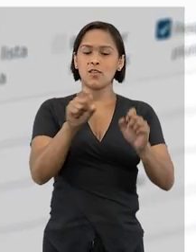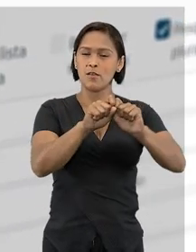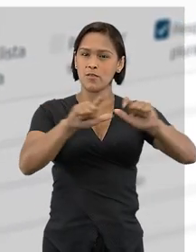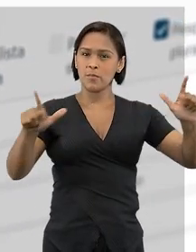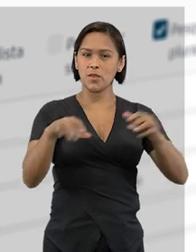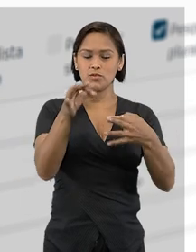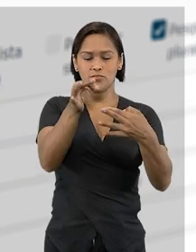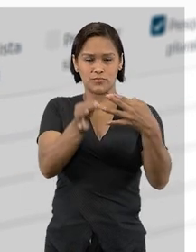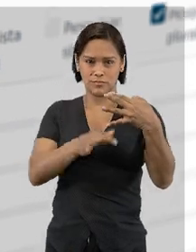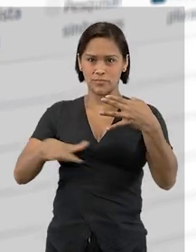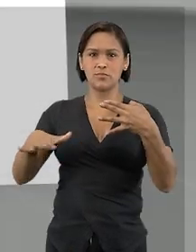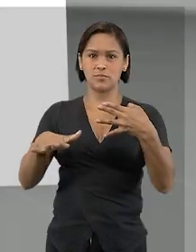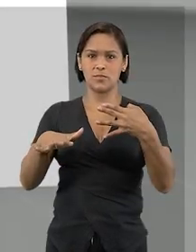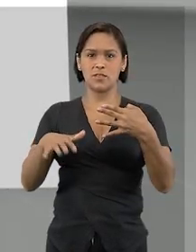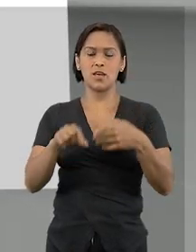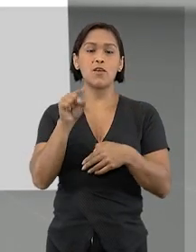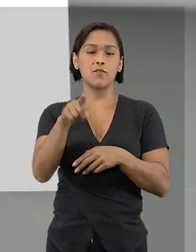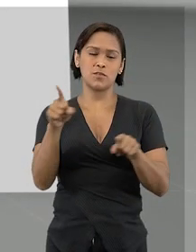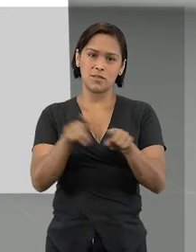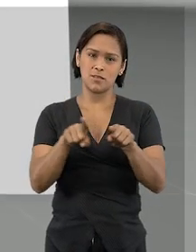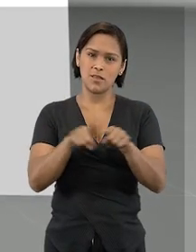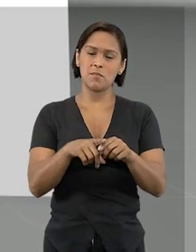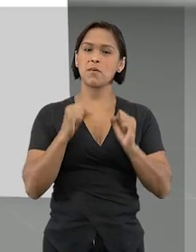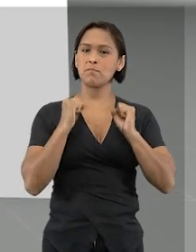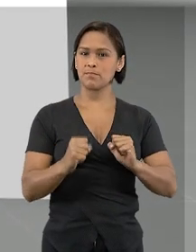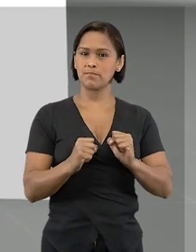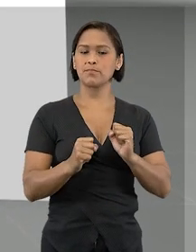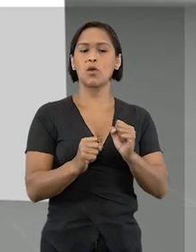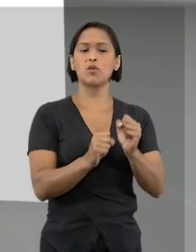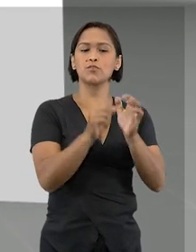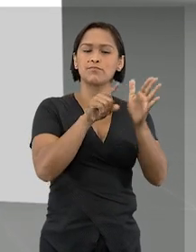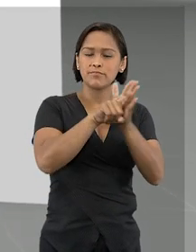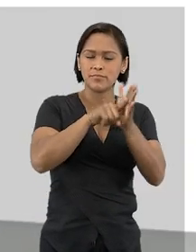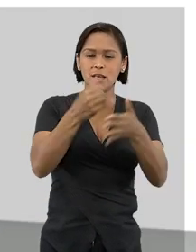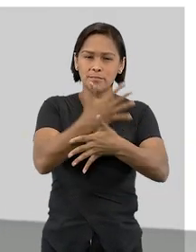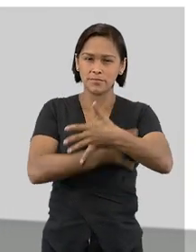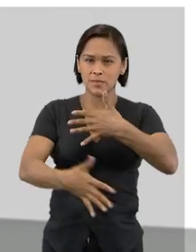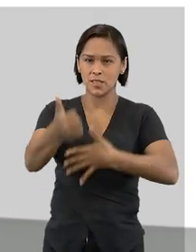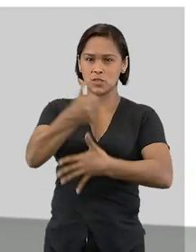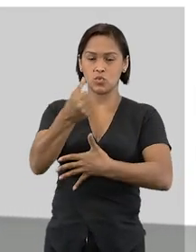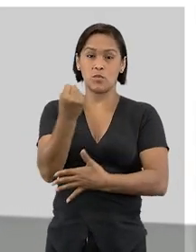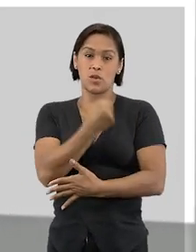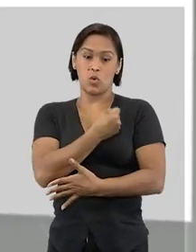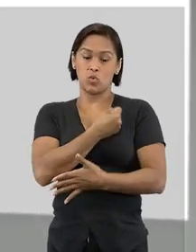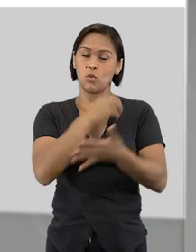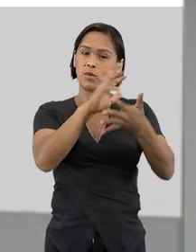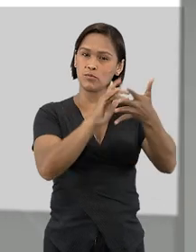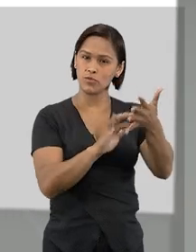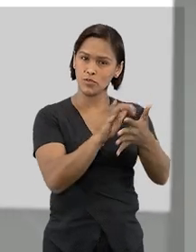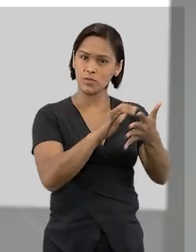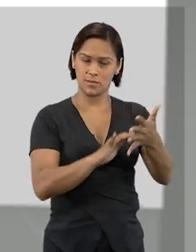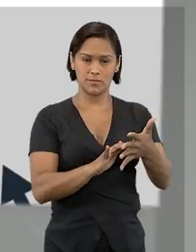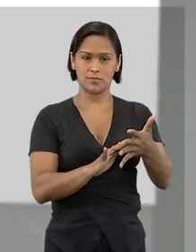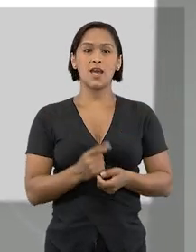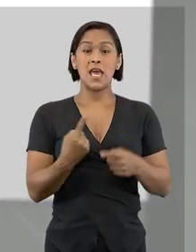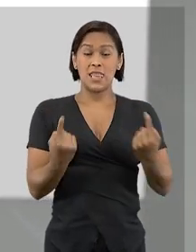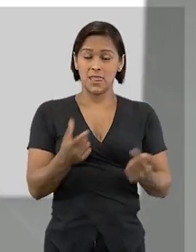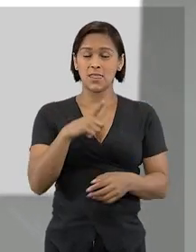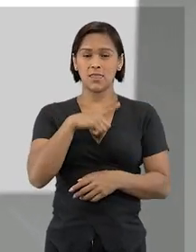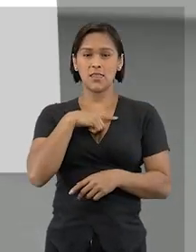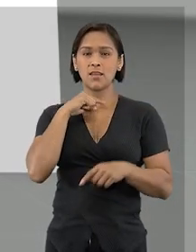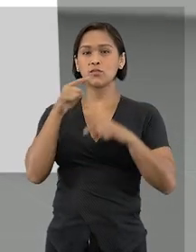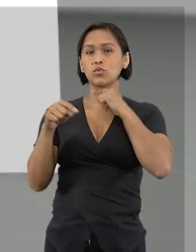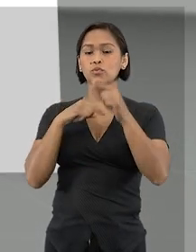nova página da Pesquisa de Jurisprudência, você também consegue realizar a pesquisa pela súmula, digitando o número nesse campo.